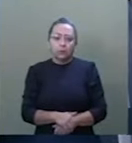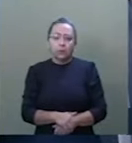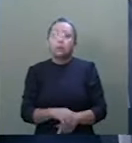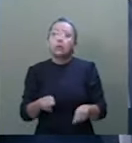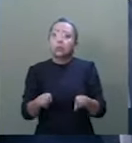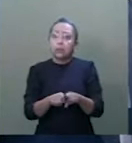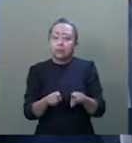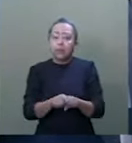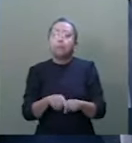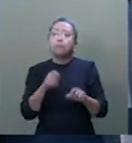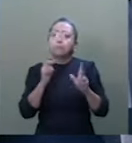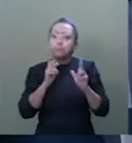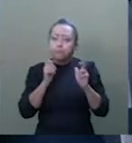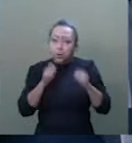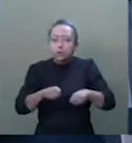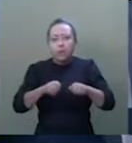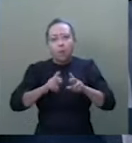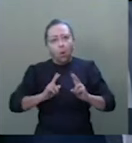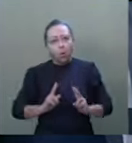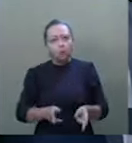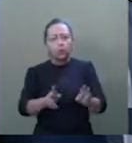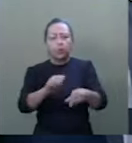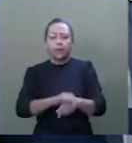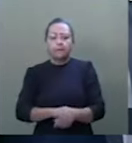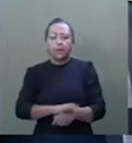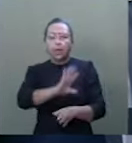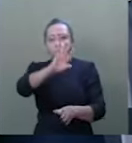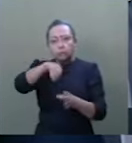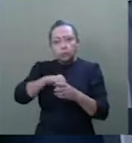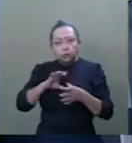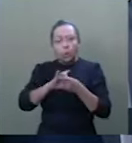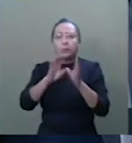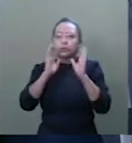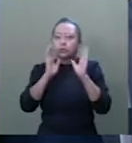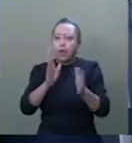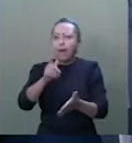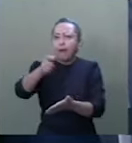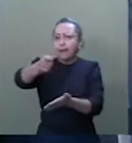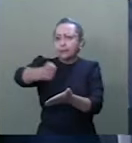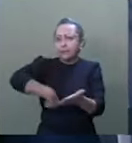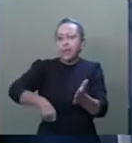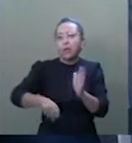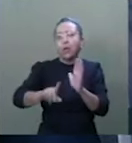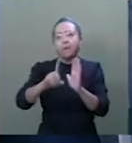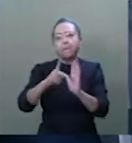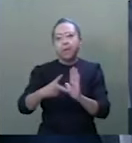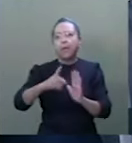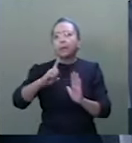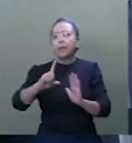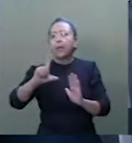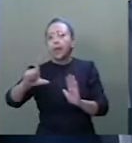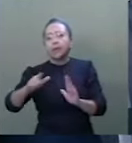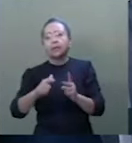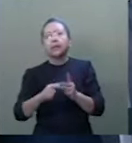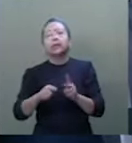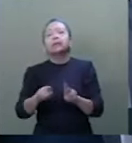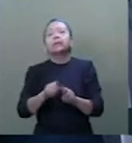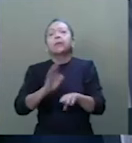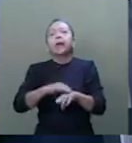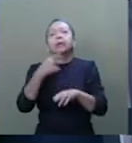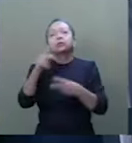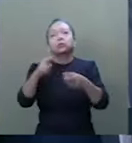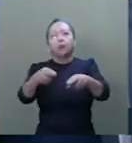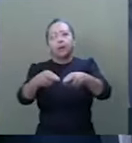dar essa sequência. Me somo e já assinei o PDR do Lazier e também a sua manifestação.